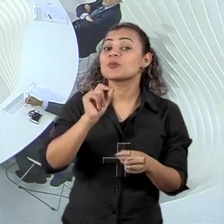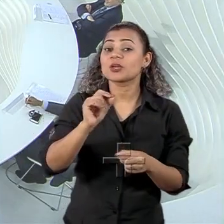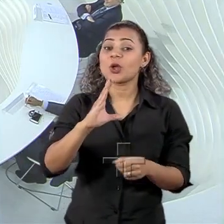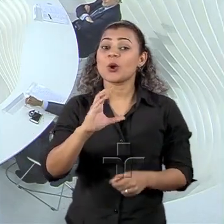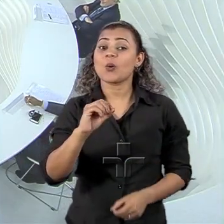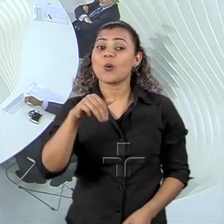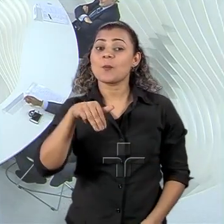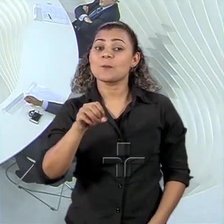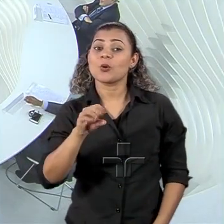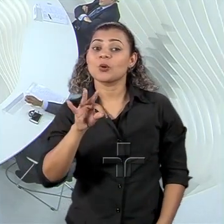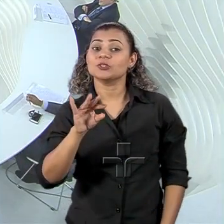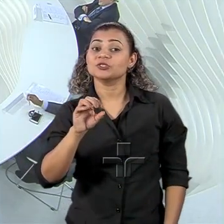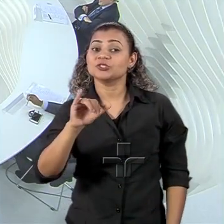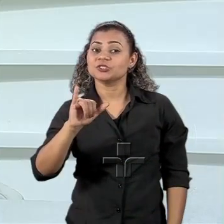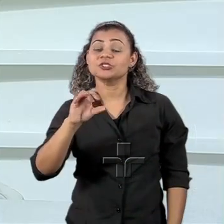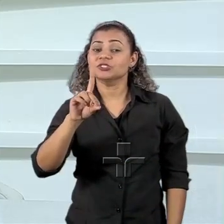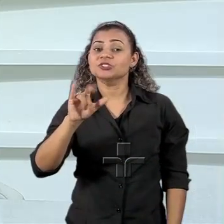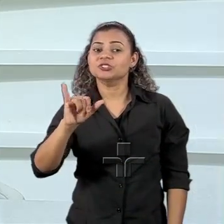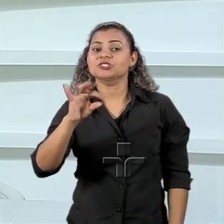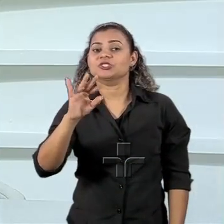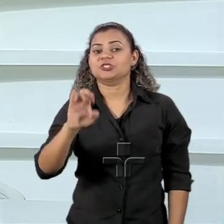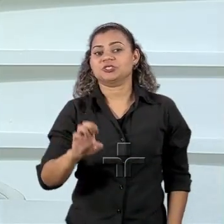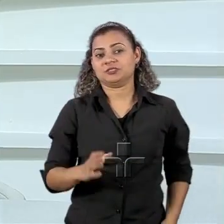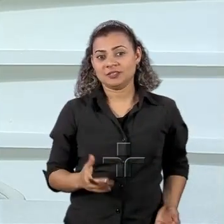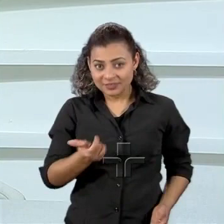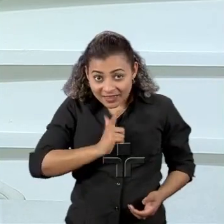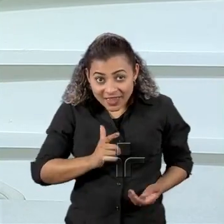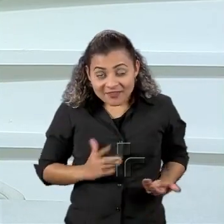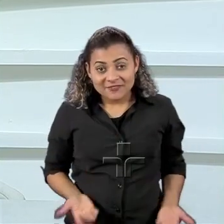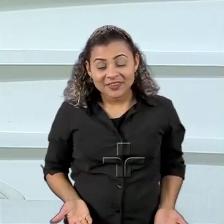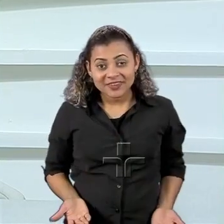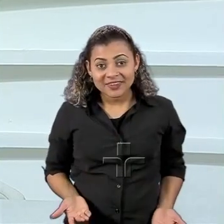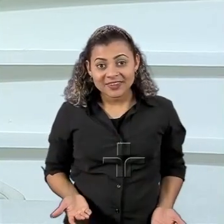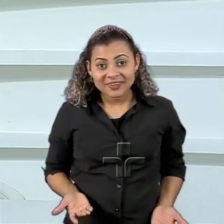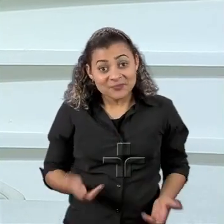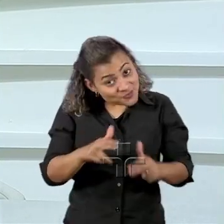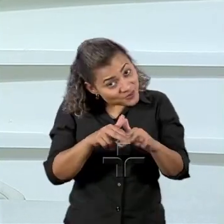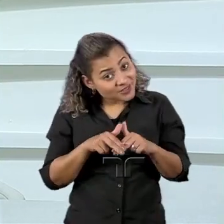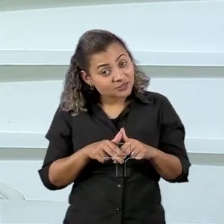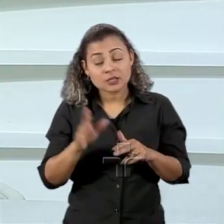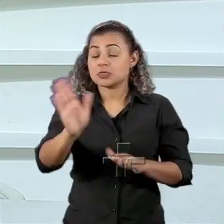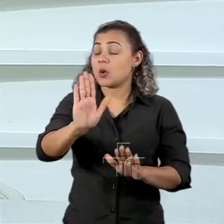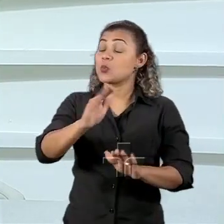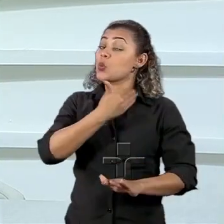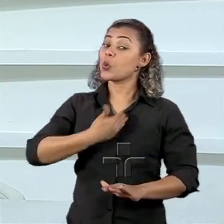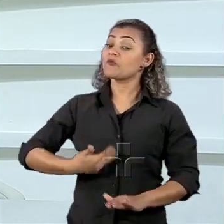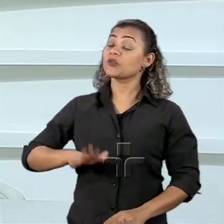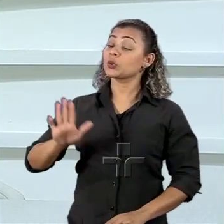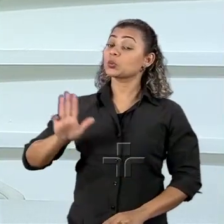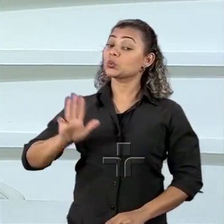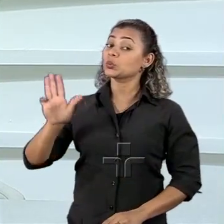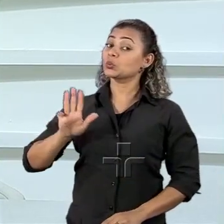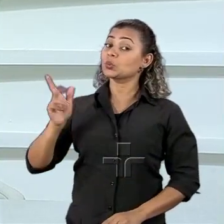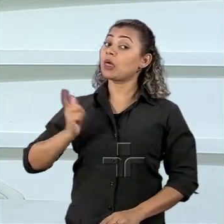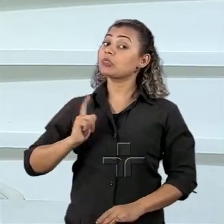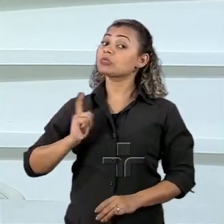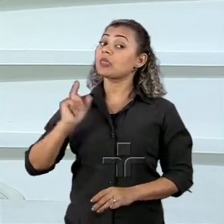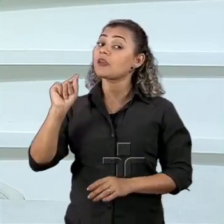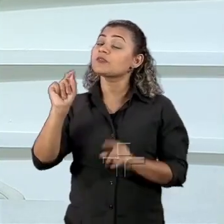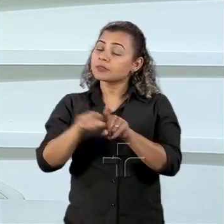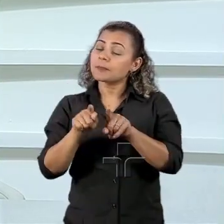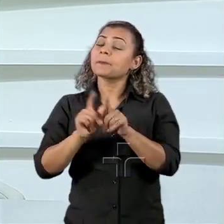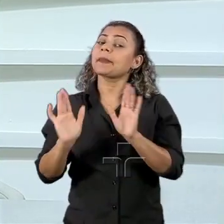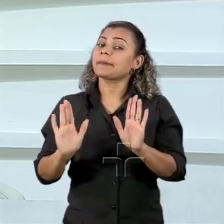funciona das commodities. teve durante o segundo governo Lula, teve vários anos, teve superávit na balança da manufatura.